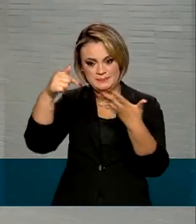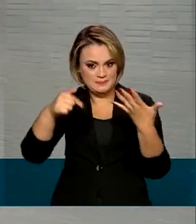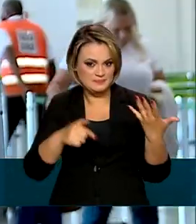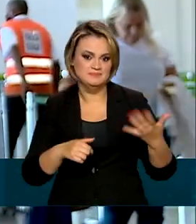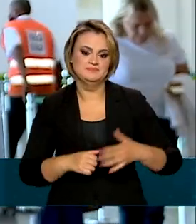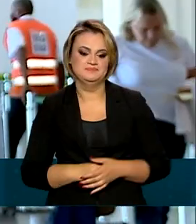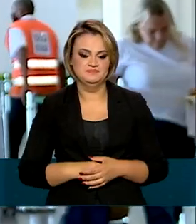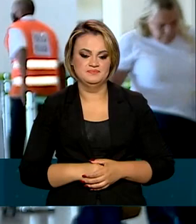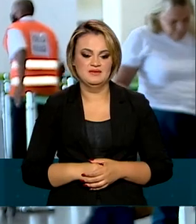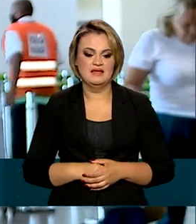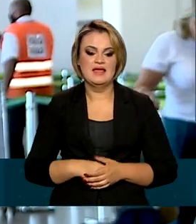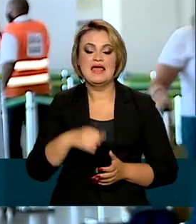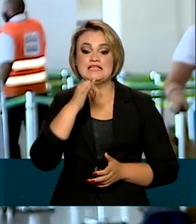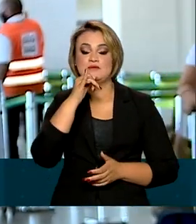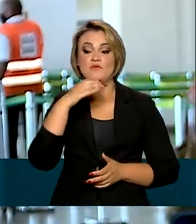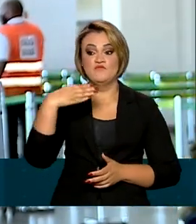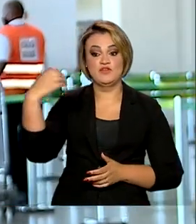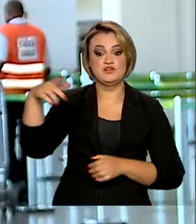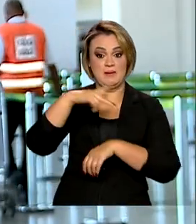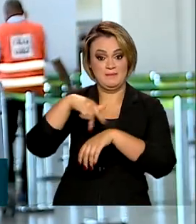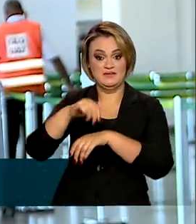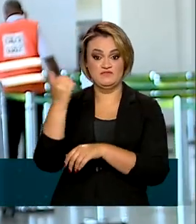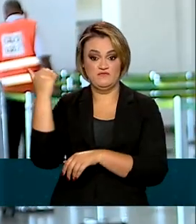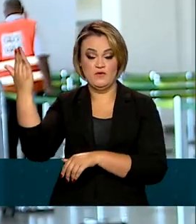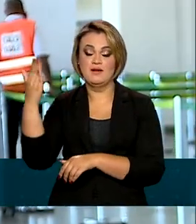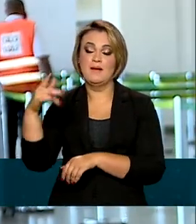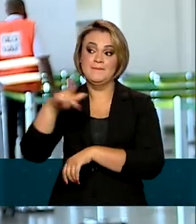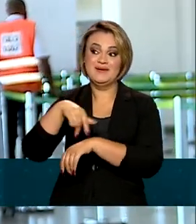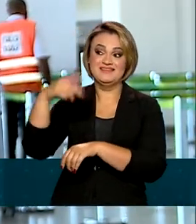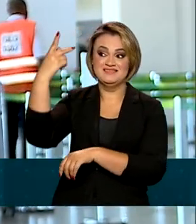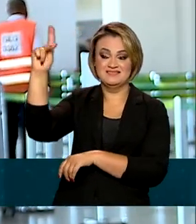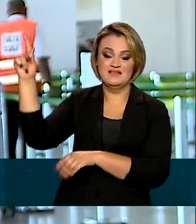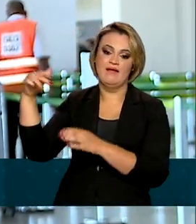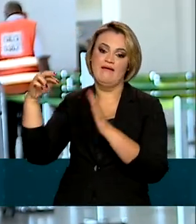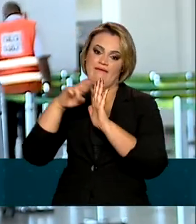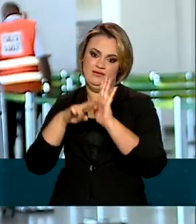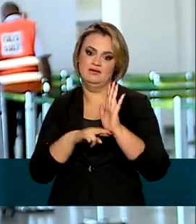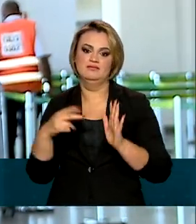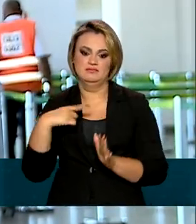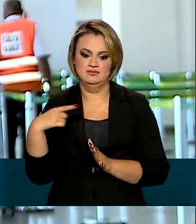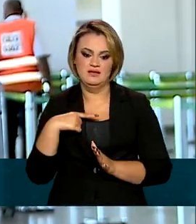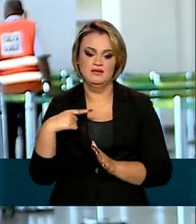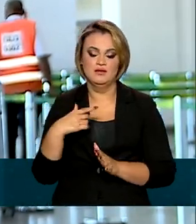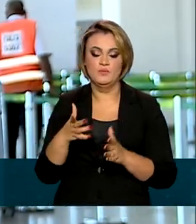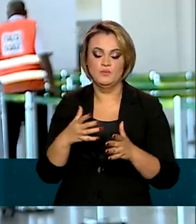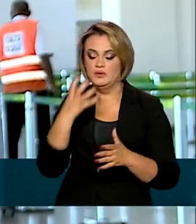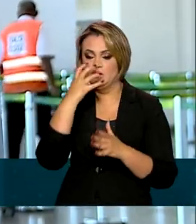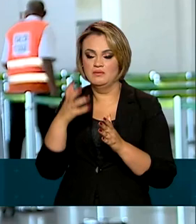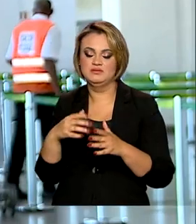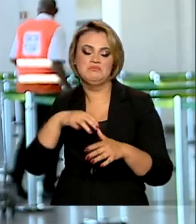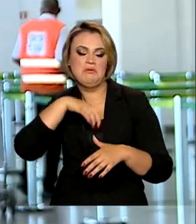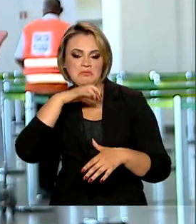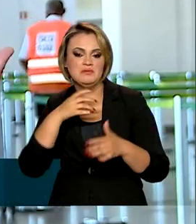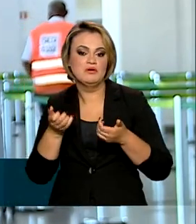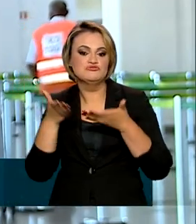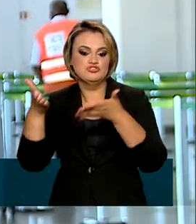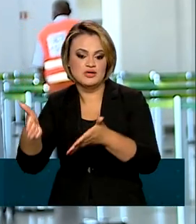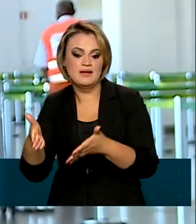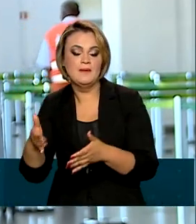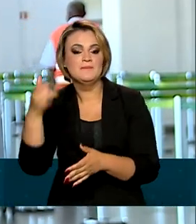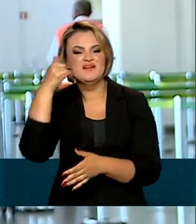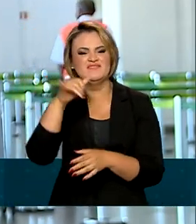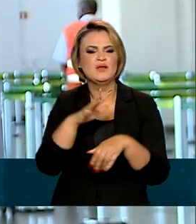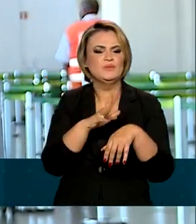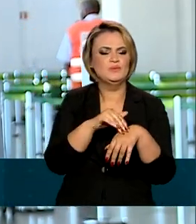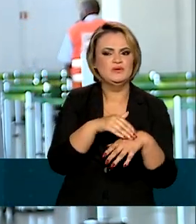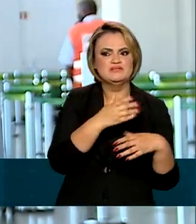cuidados. No caso das viagens internacionais, cada país tem suas regras sanitárias na hora de receber o pet. Isso para que os animais não levem